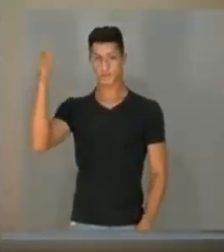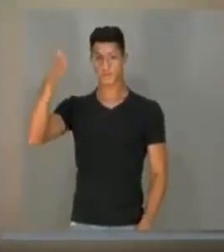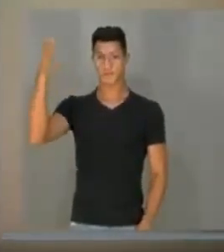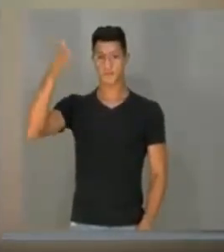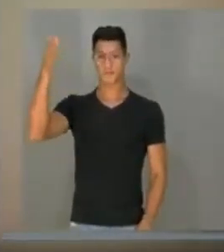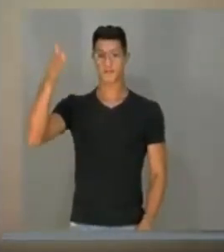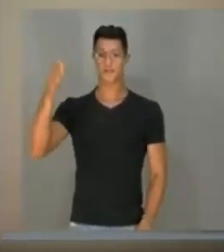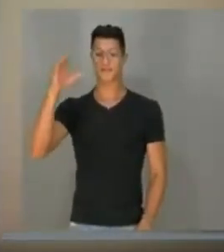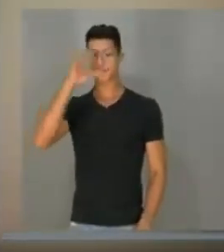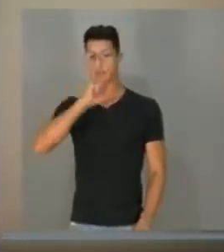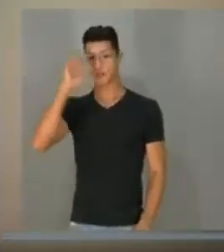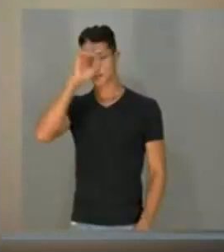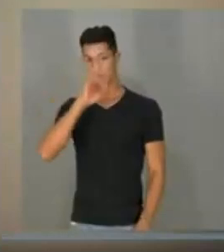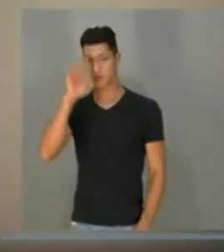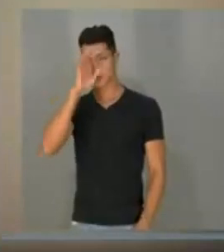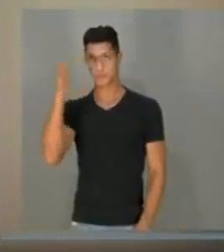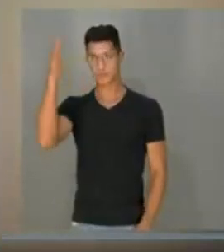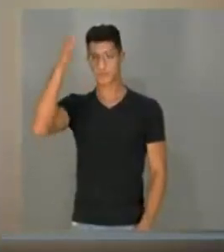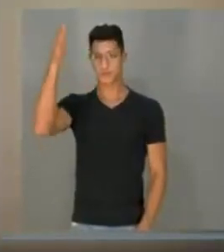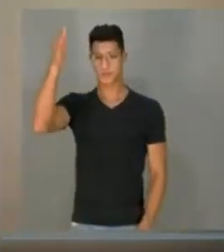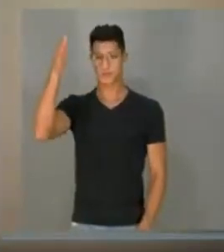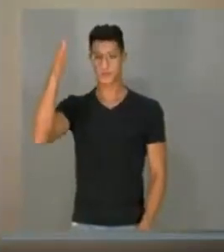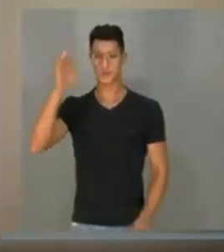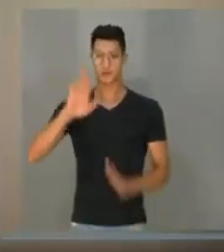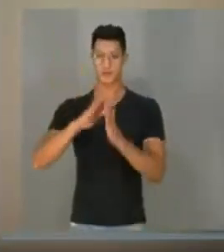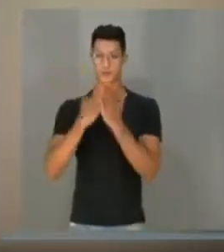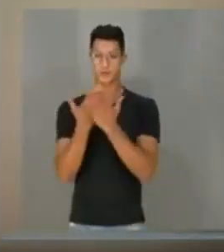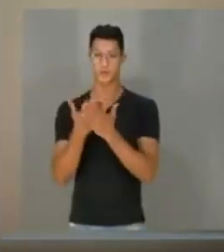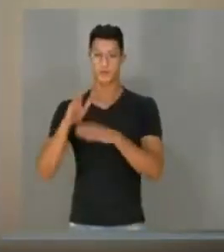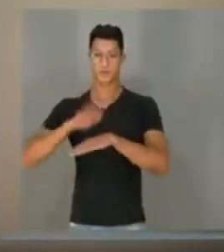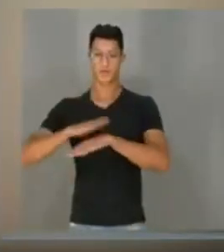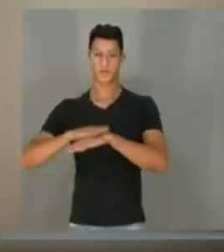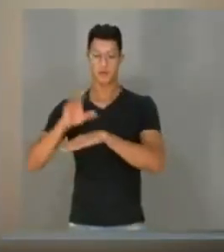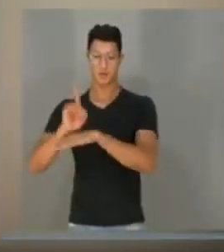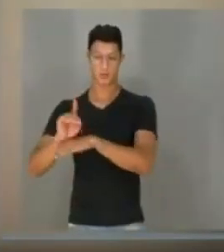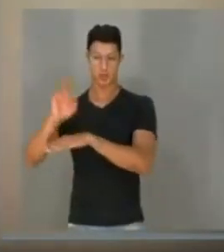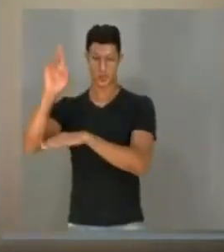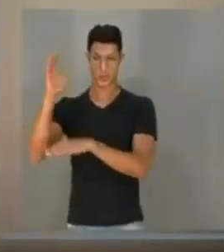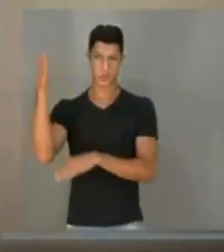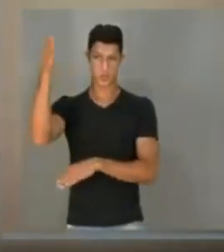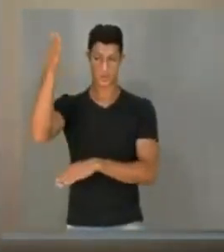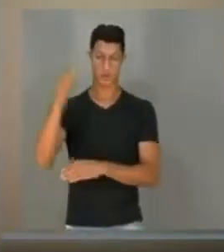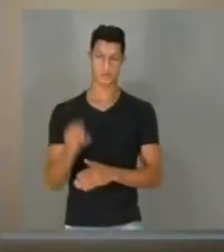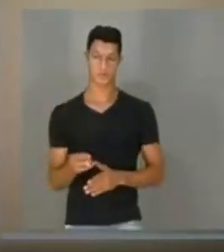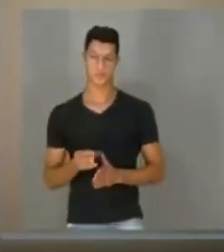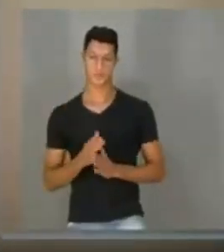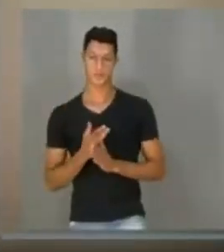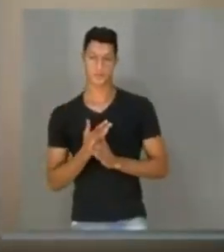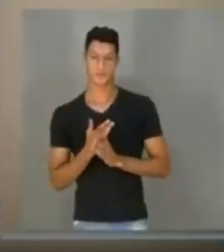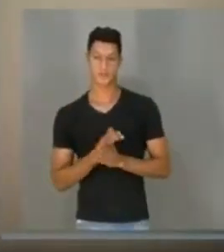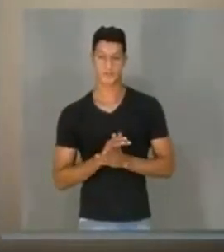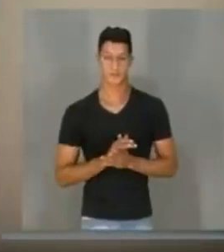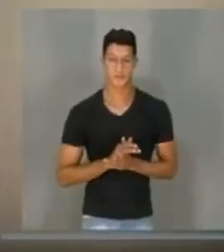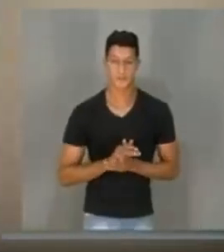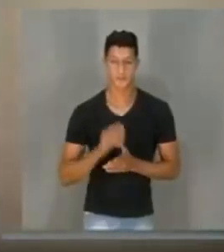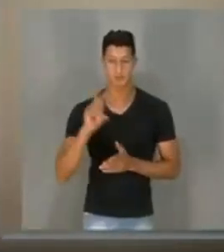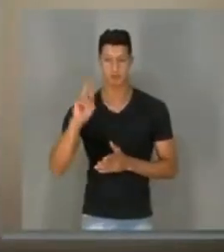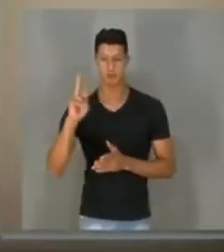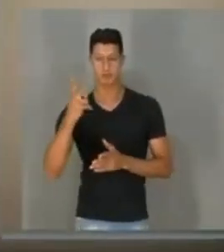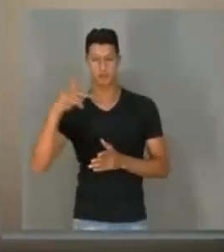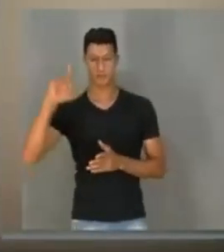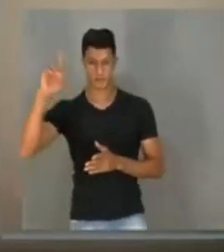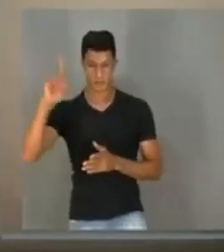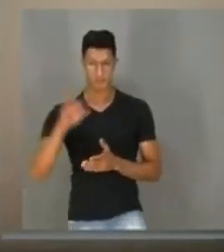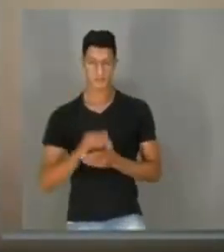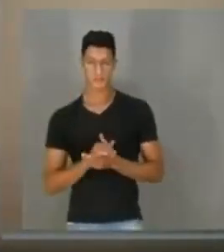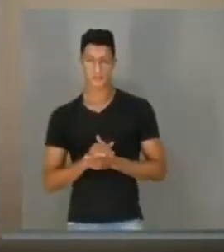serão final de semana, no colégio, para poder fazer o seu PhD, que seria o seu